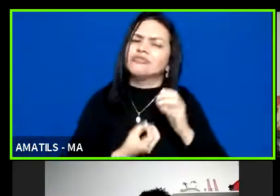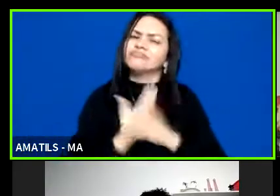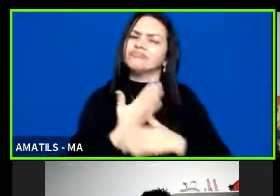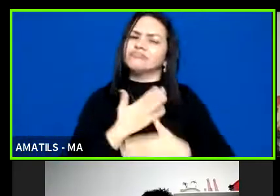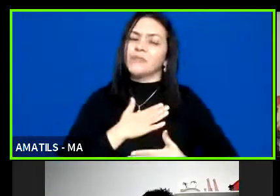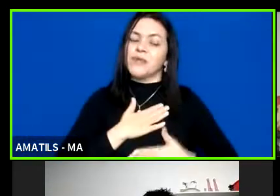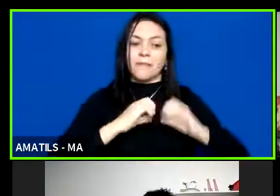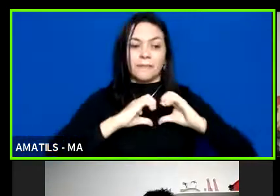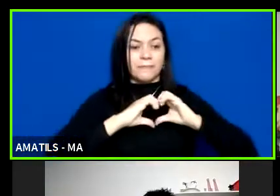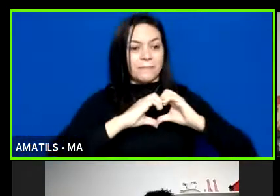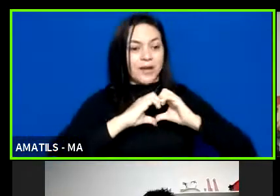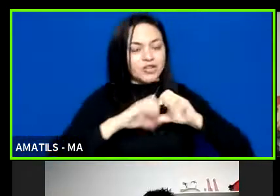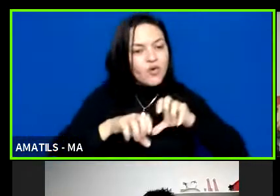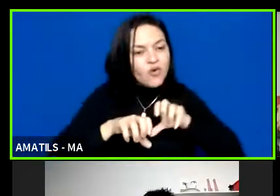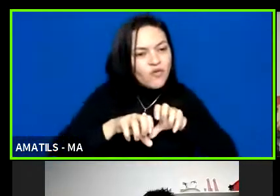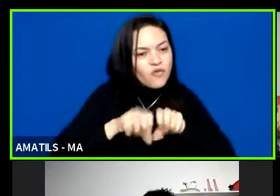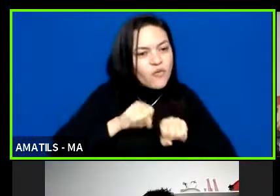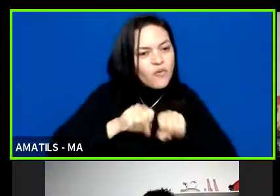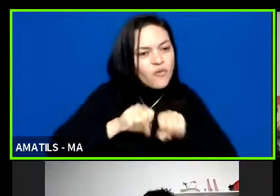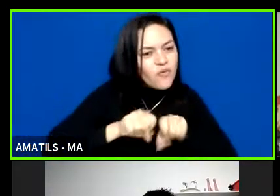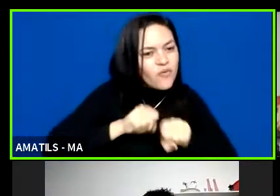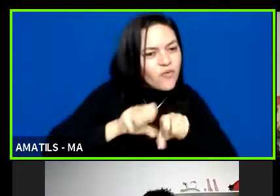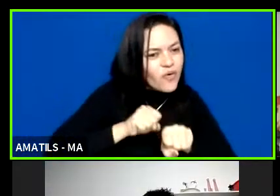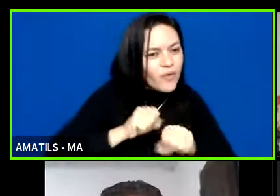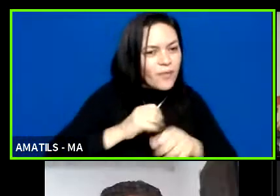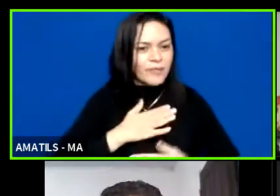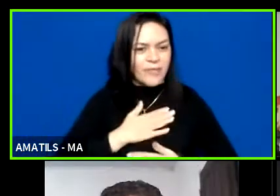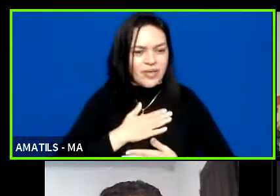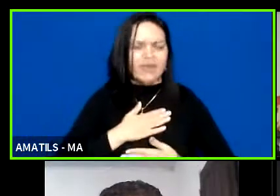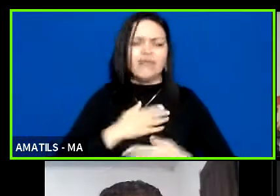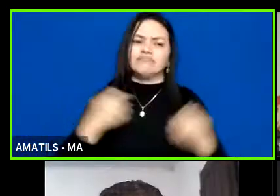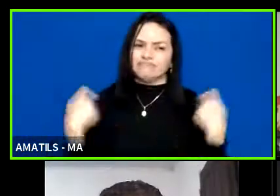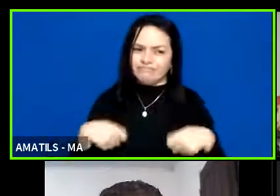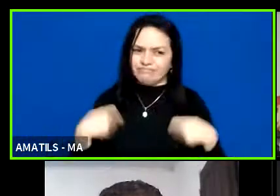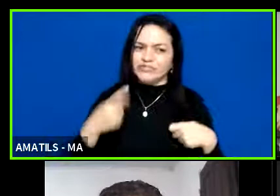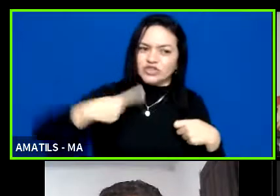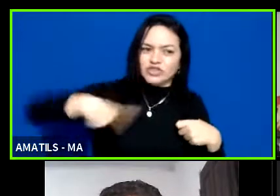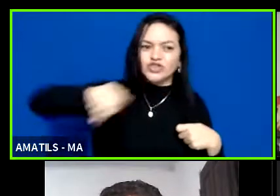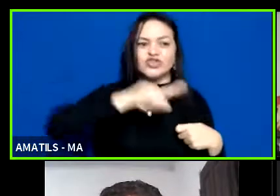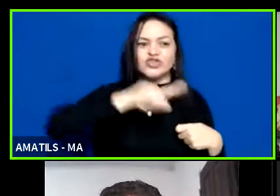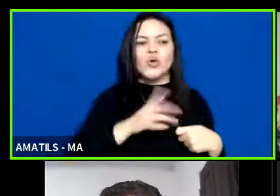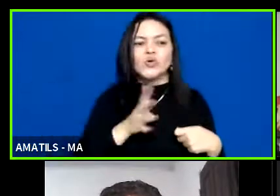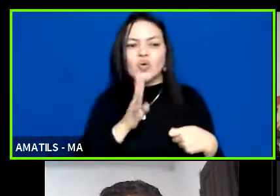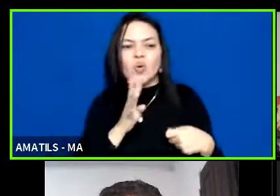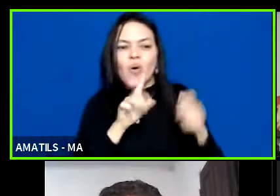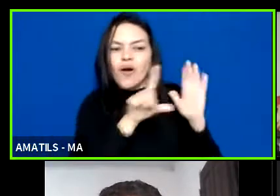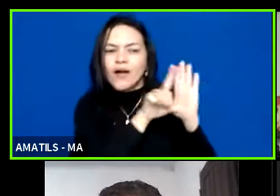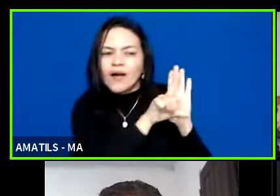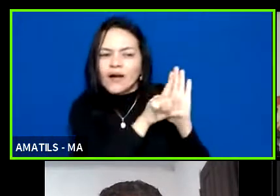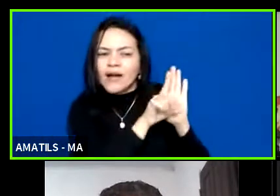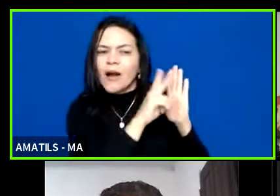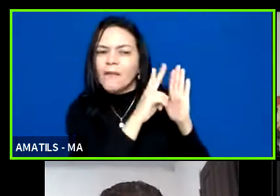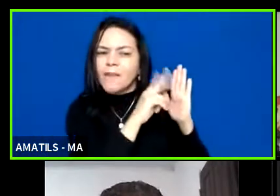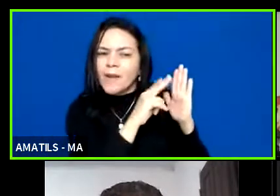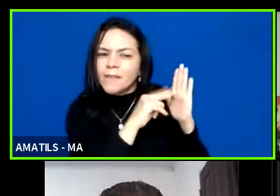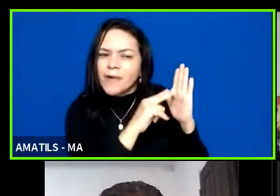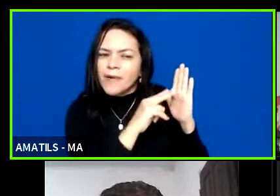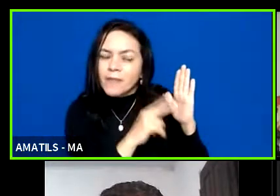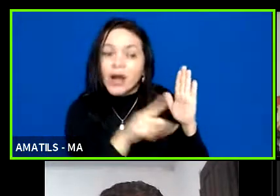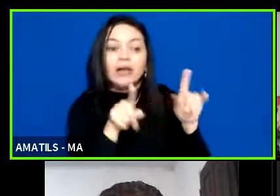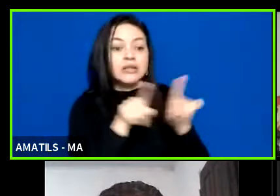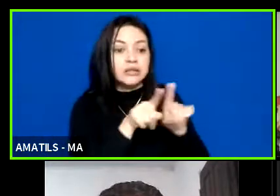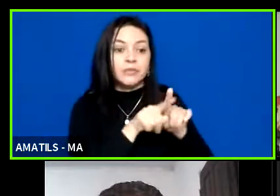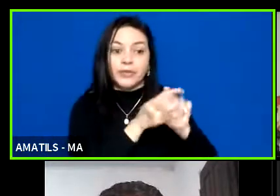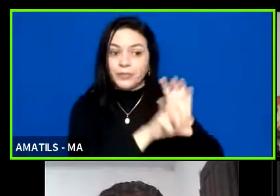ela se deveu basicamente por essa necessidade que nós temos de conhecer a legislação e de ir atrás de